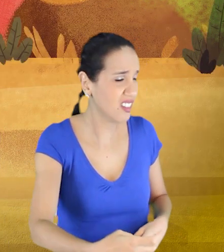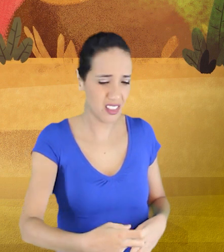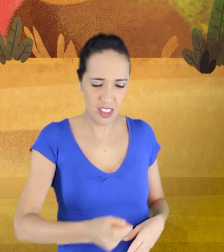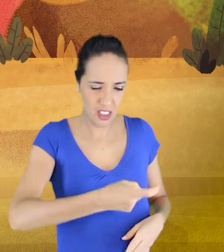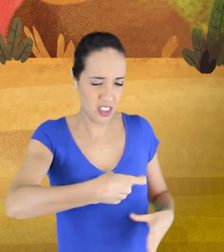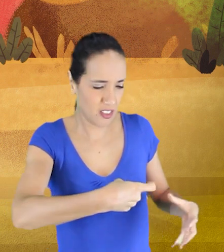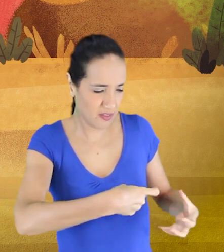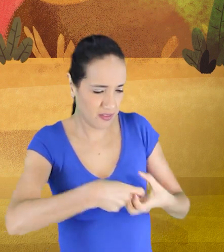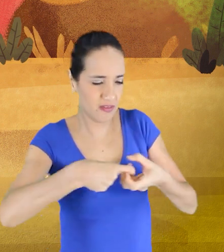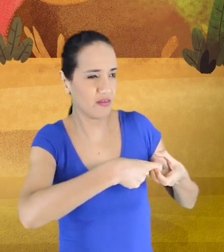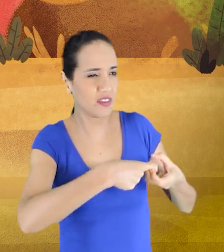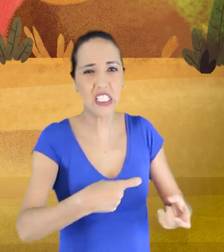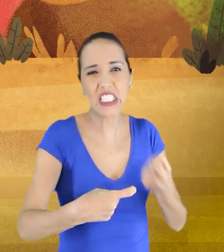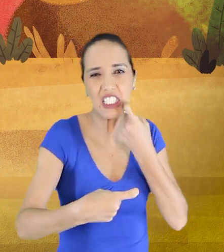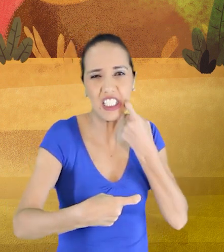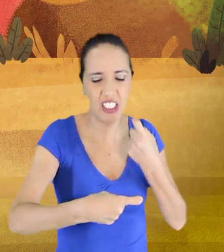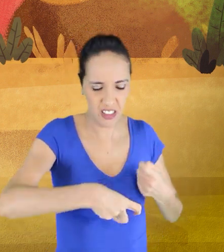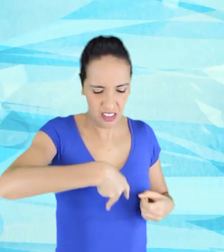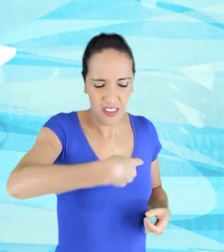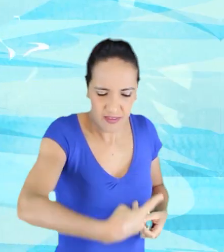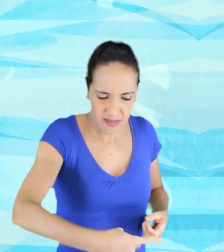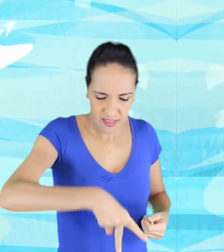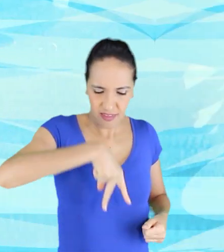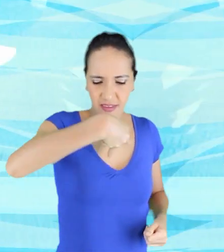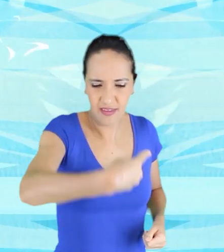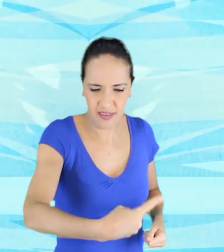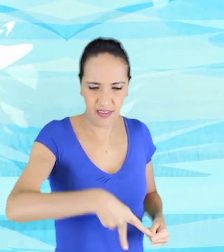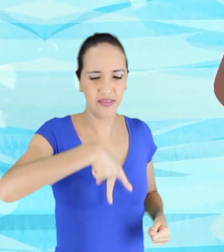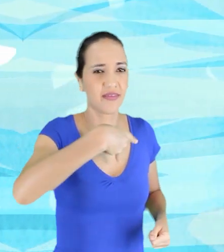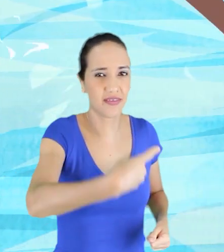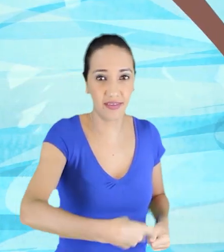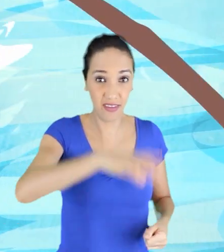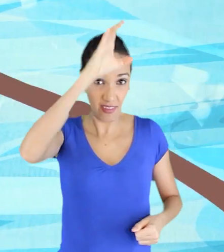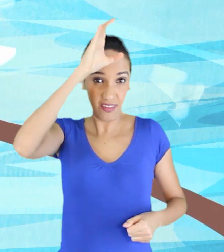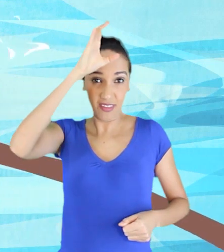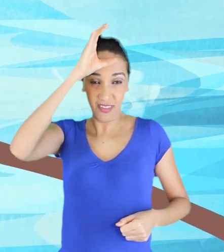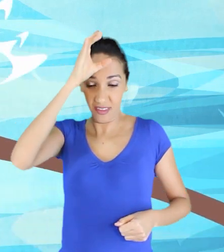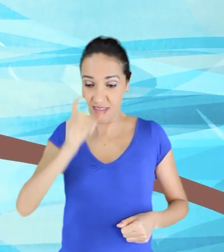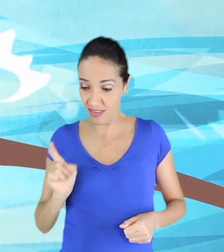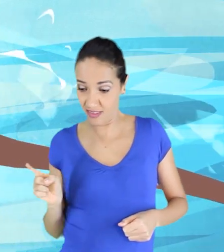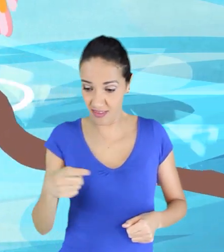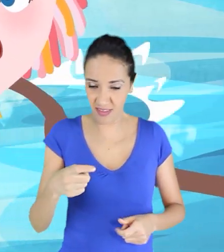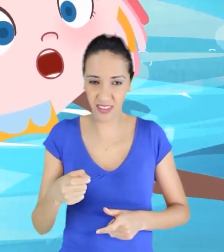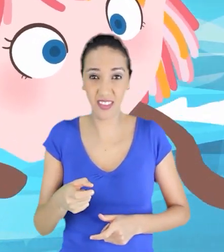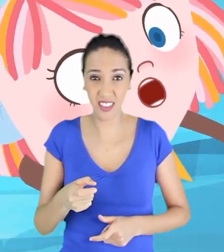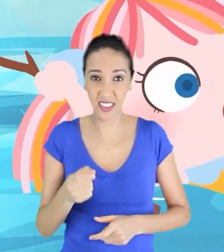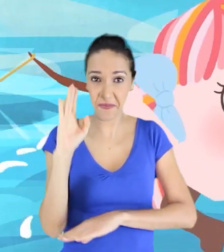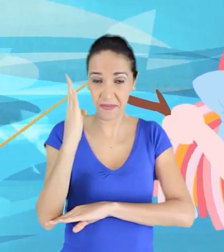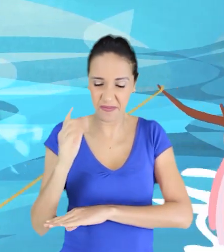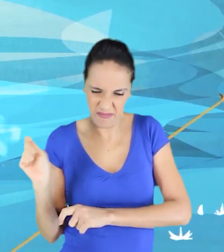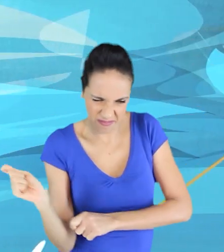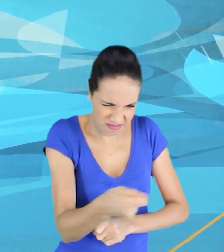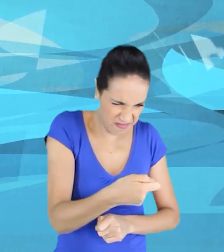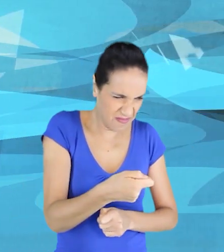safar-se do anzol, arrastar a boneca para o meio do rio. Tia Anastácia arranjou uma cara de gancho e, com muito